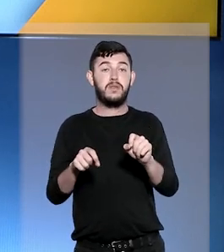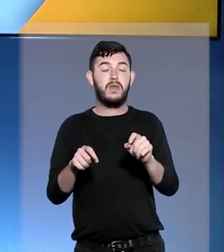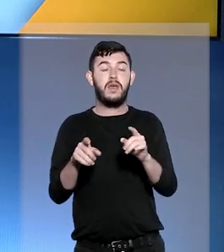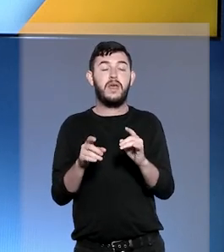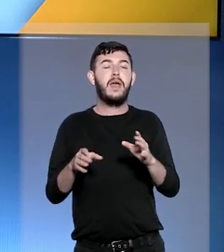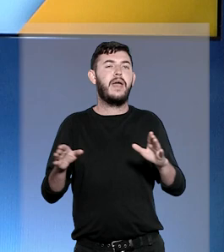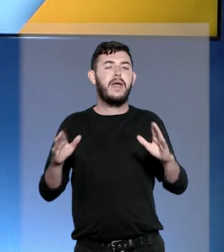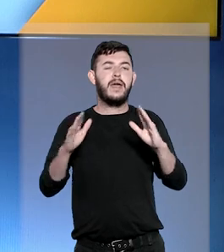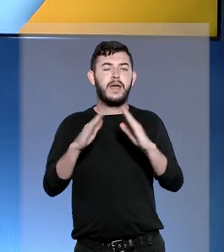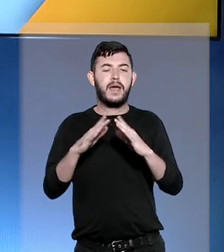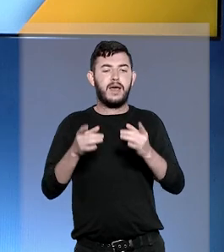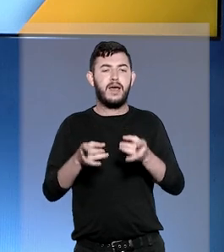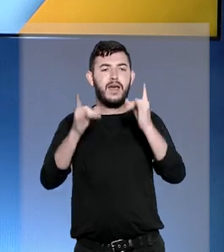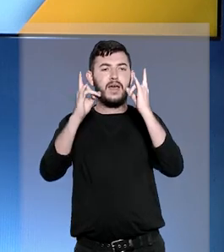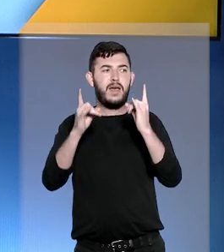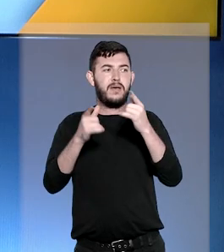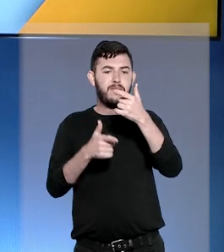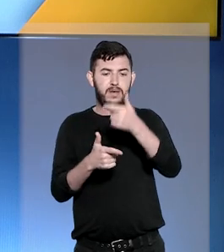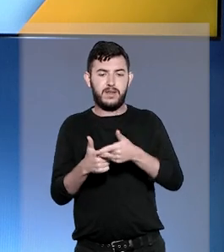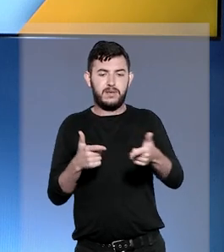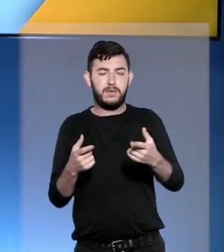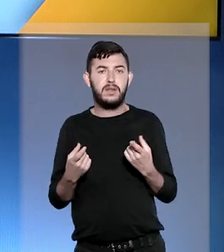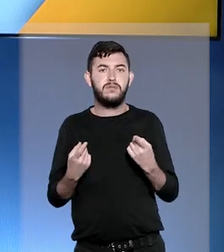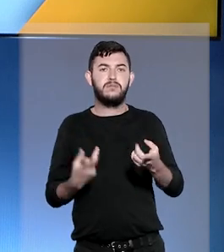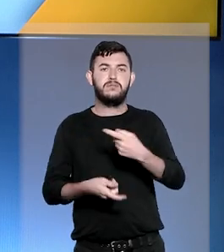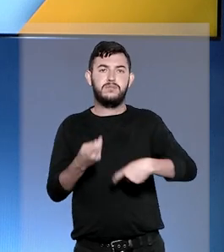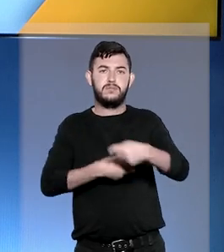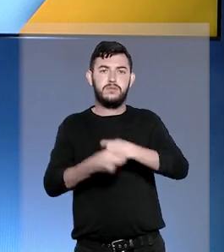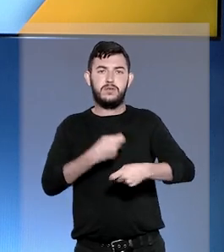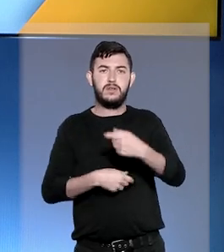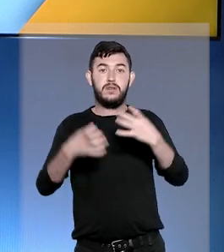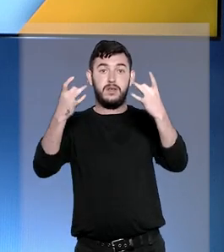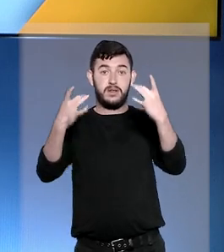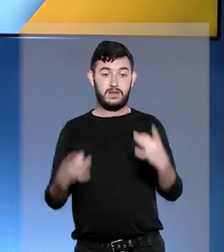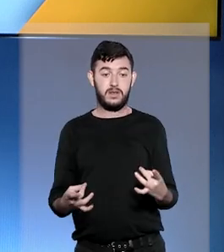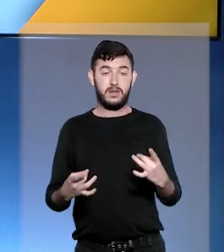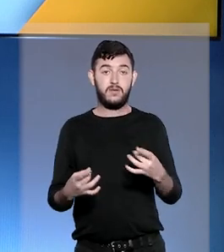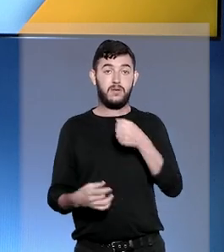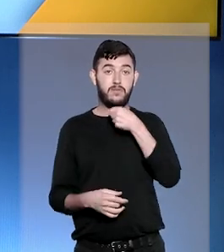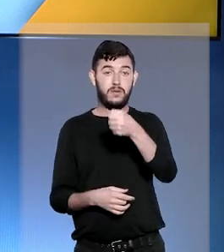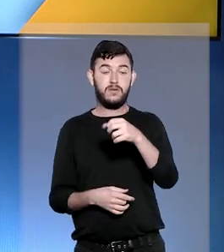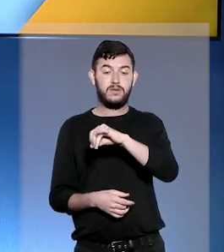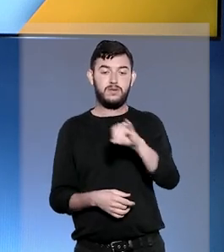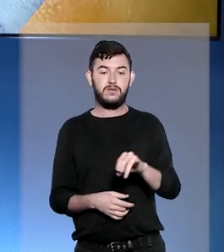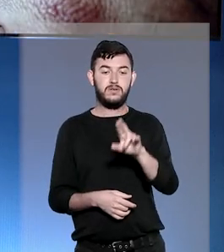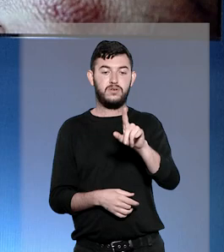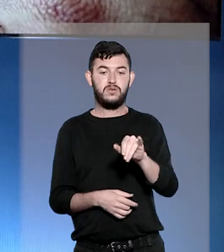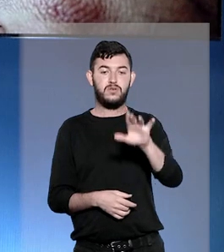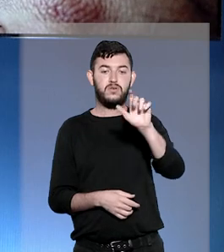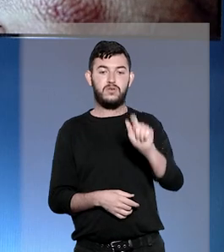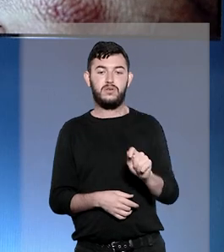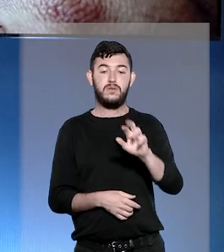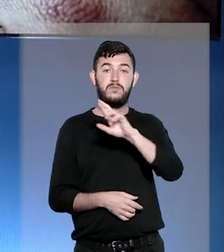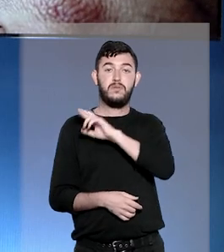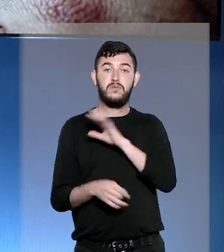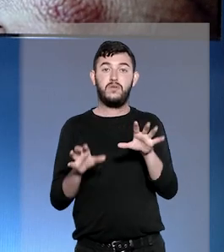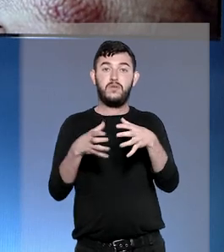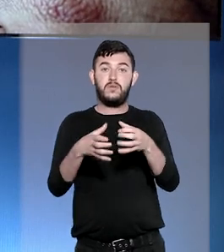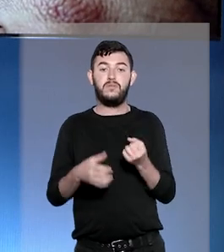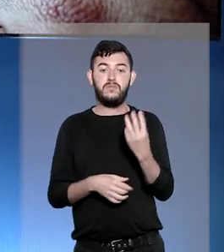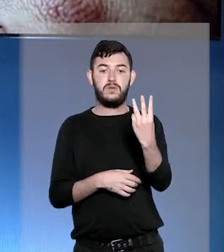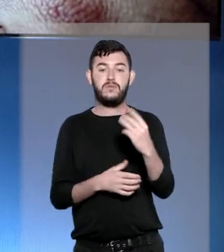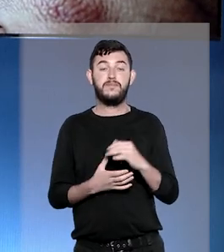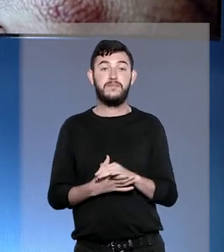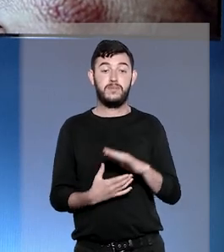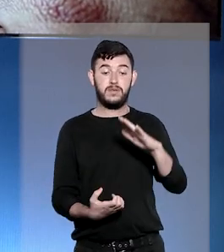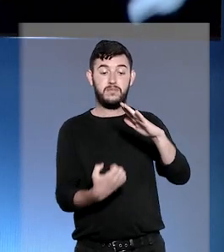imóvel. Mais detalhes da decisão da terceira turma com a repórter Júlia Avelar. Duas empresas ajuizaram